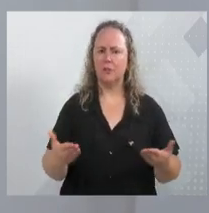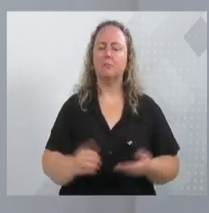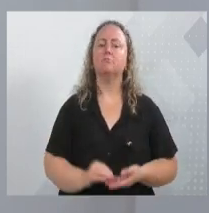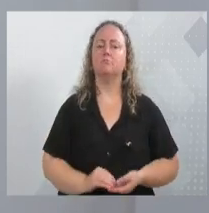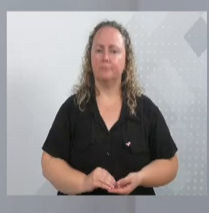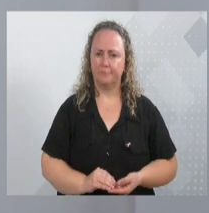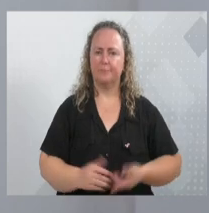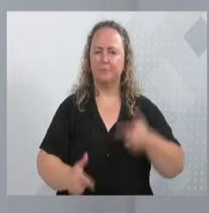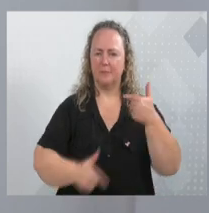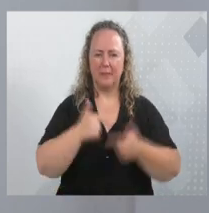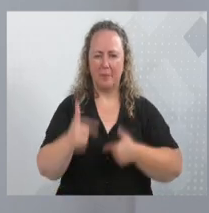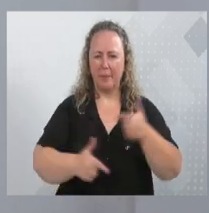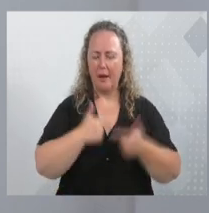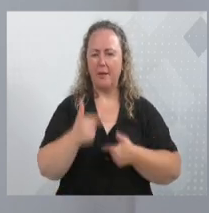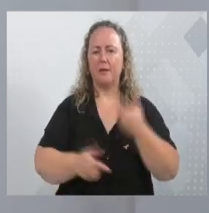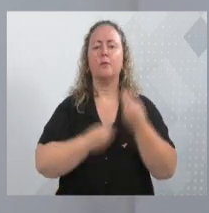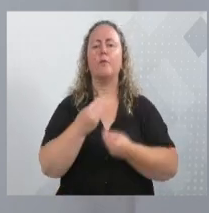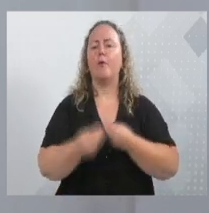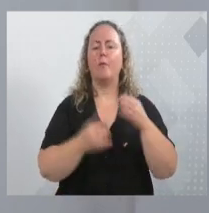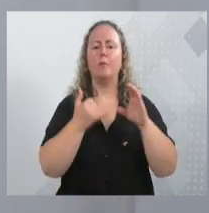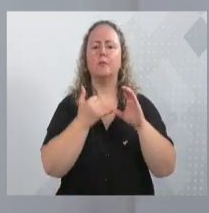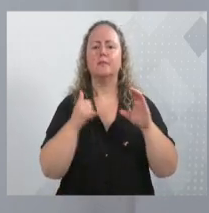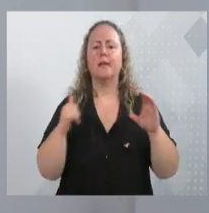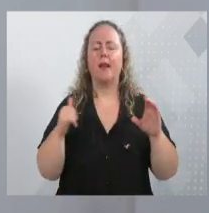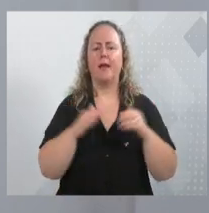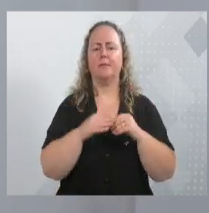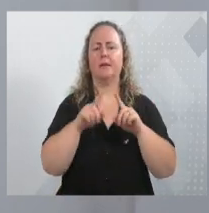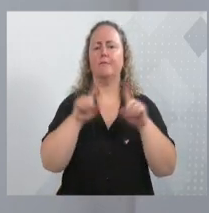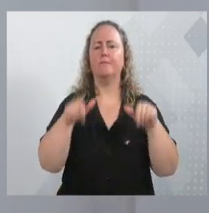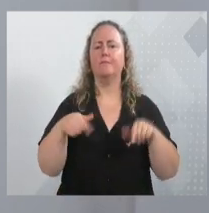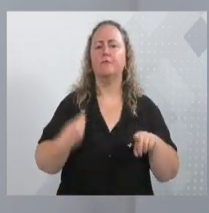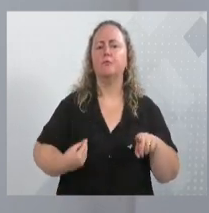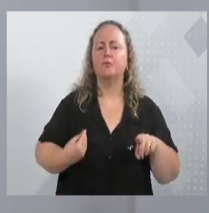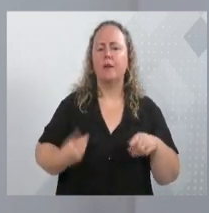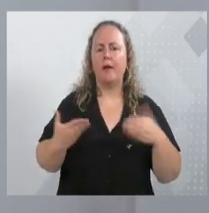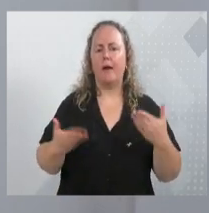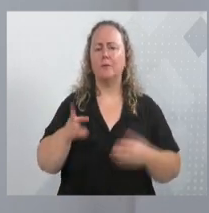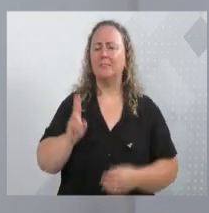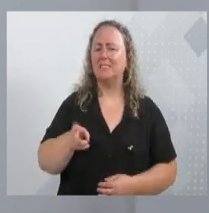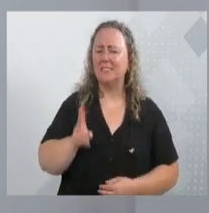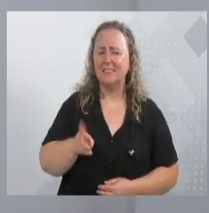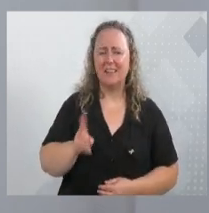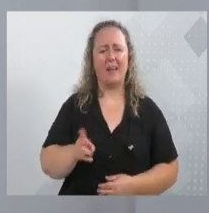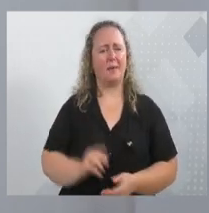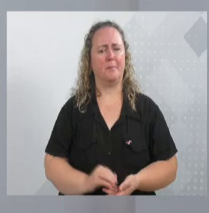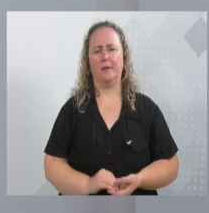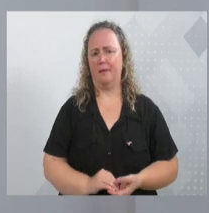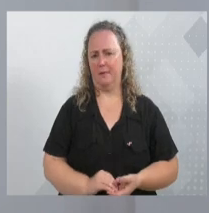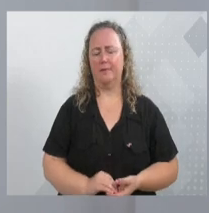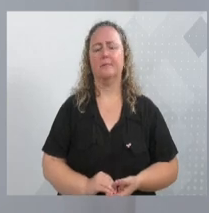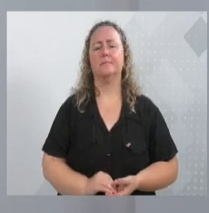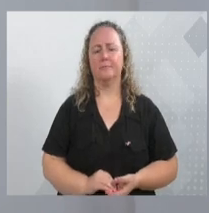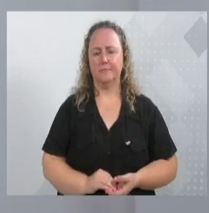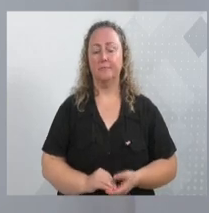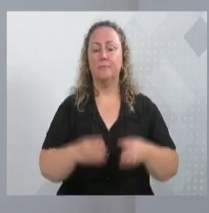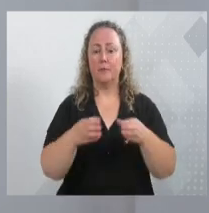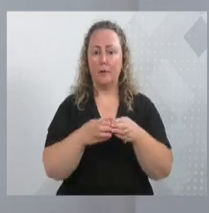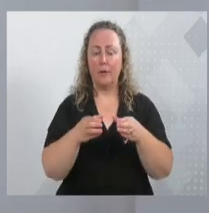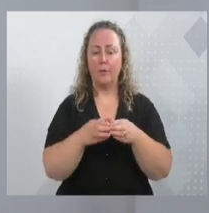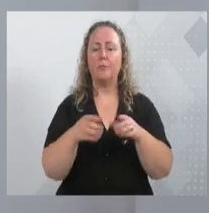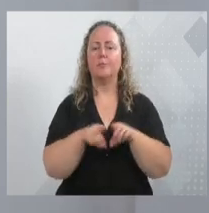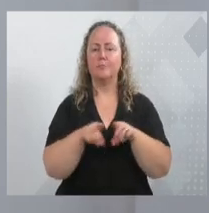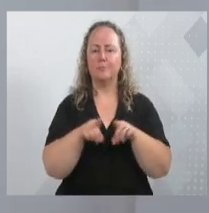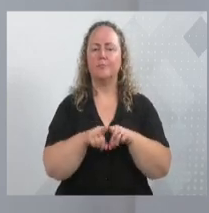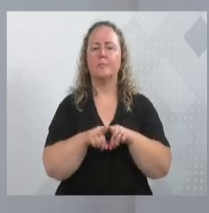trabalhando na ponta, a Celesc que estava lá, os funcionários da Celesc que estavam em todo momento, aqui o João Marcos que sempre atendeu, o pessoal também dos